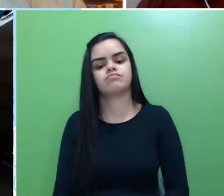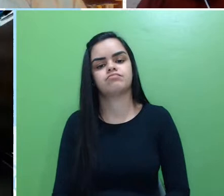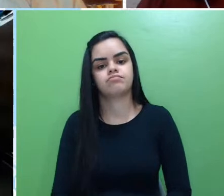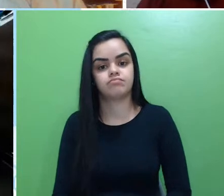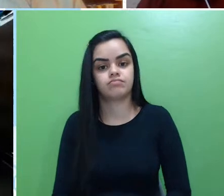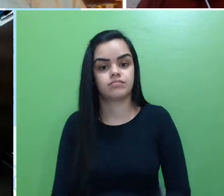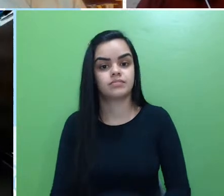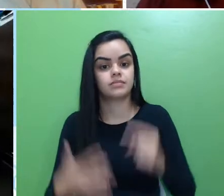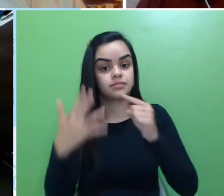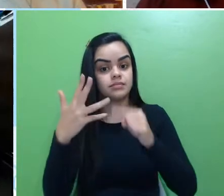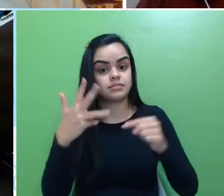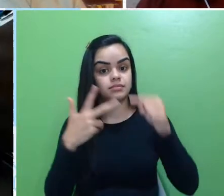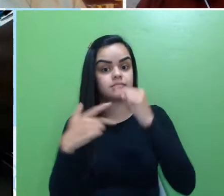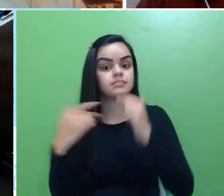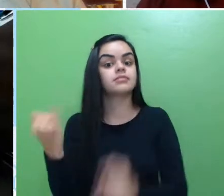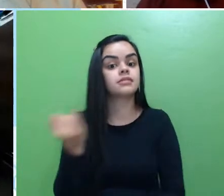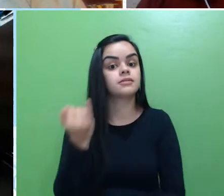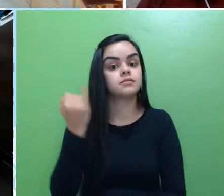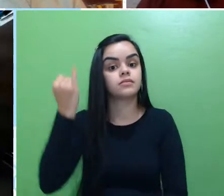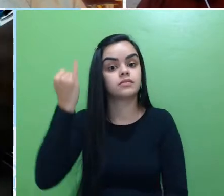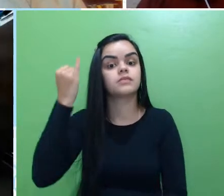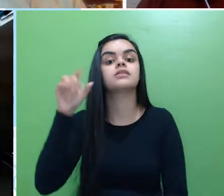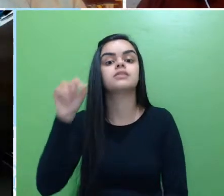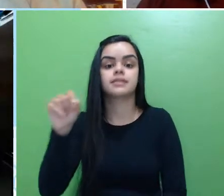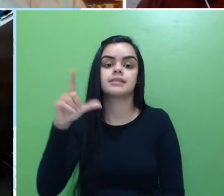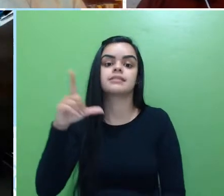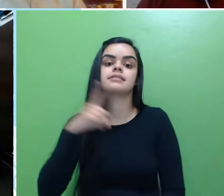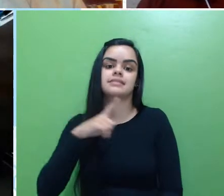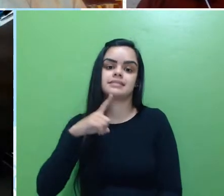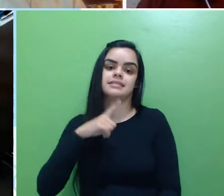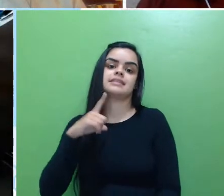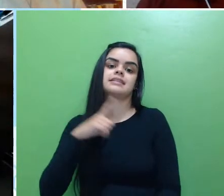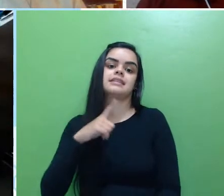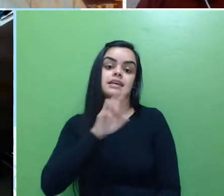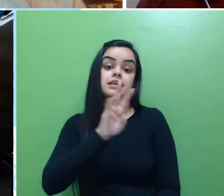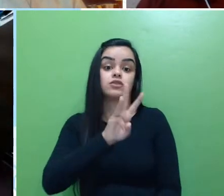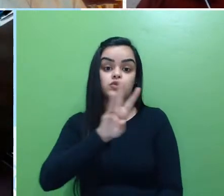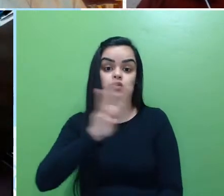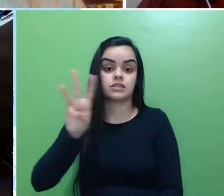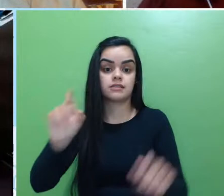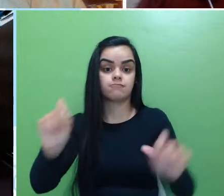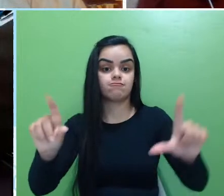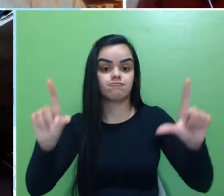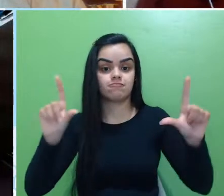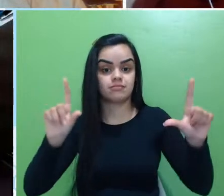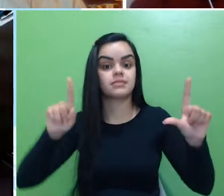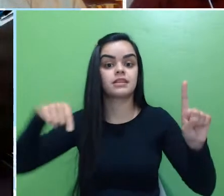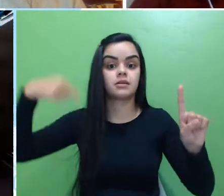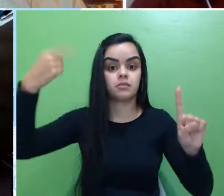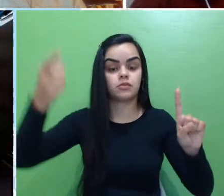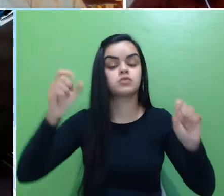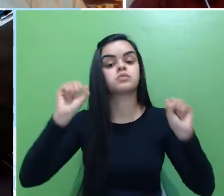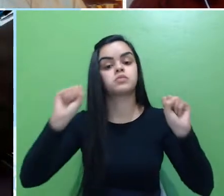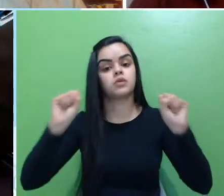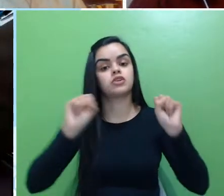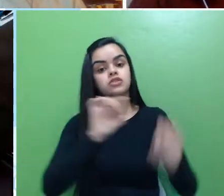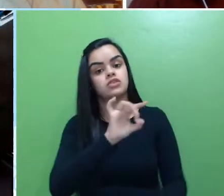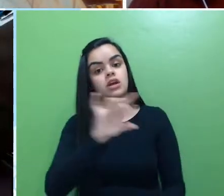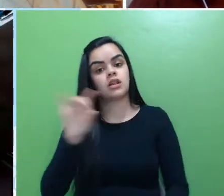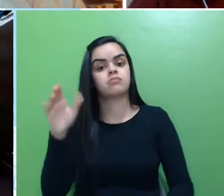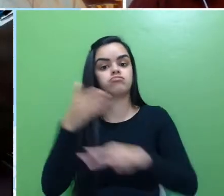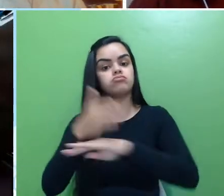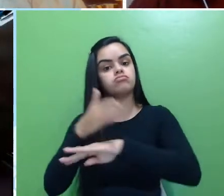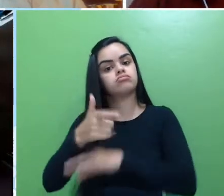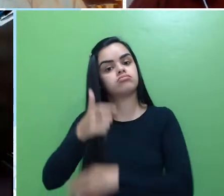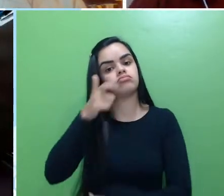são questões importantes que estão disponíveis lá no site, né, e depois, cada participante aí pode